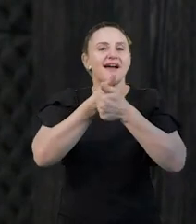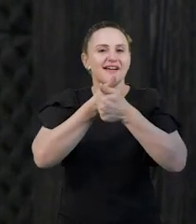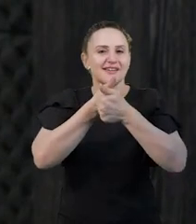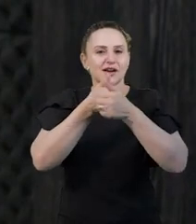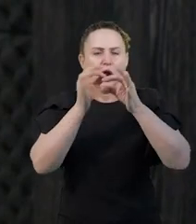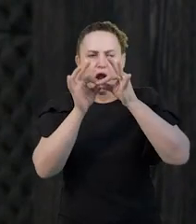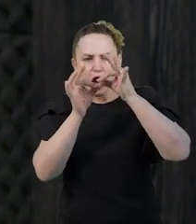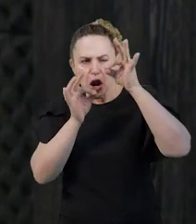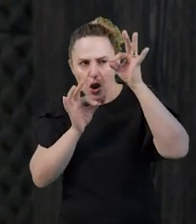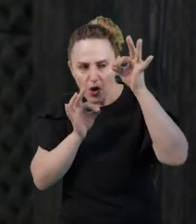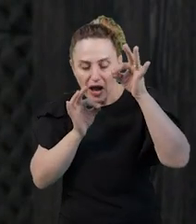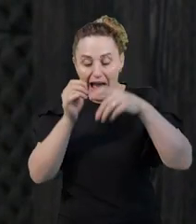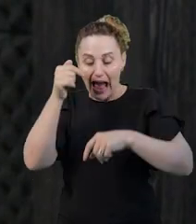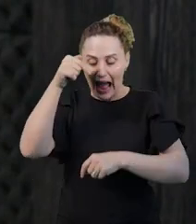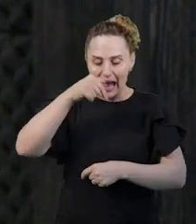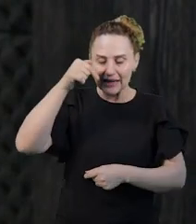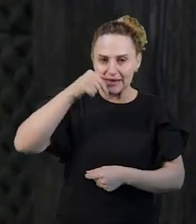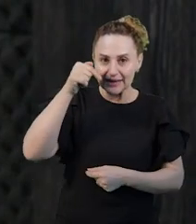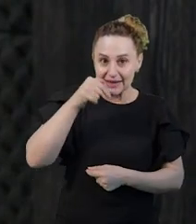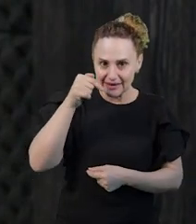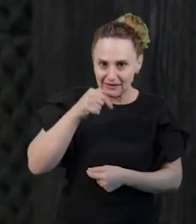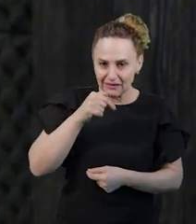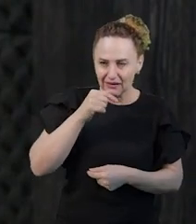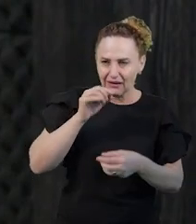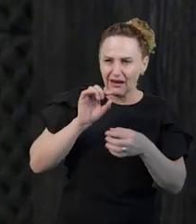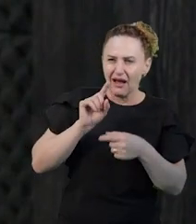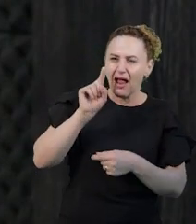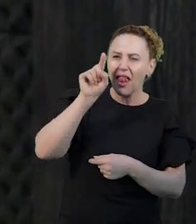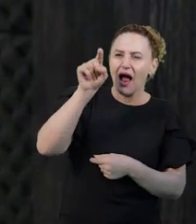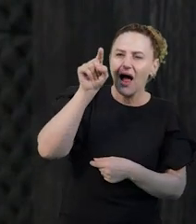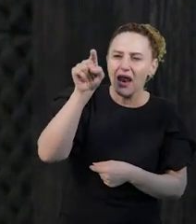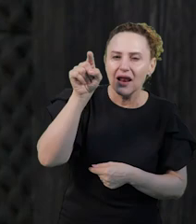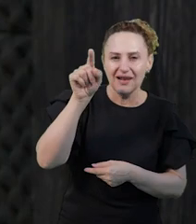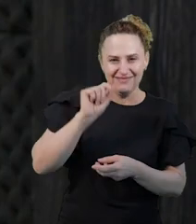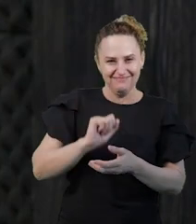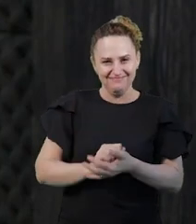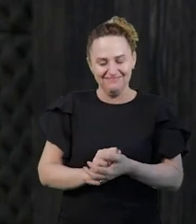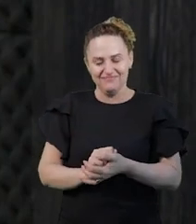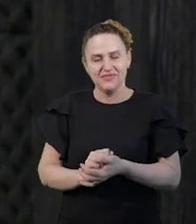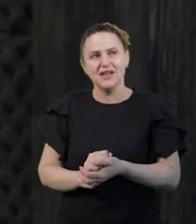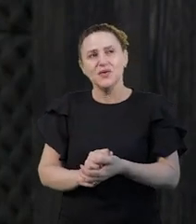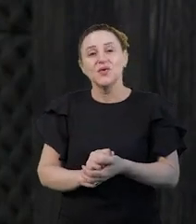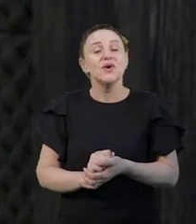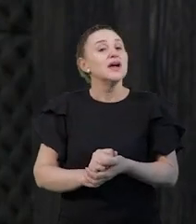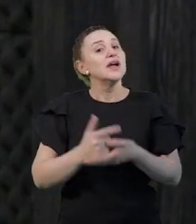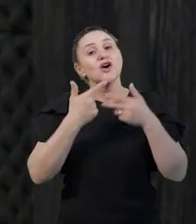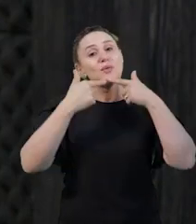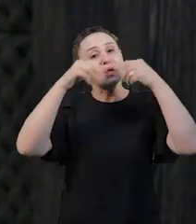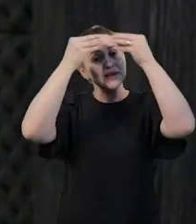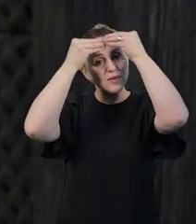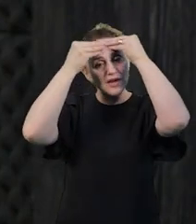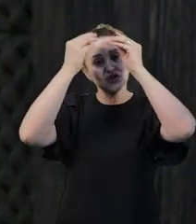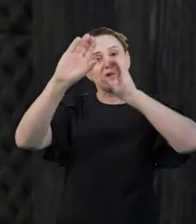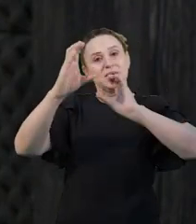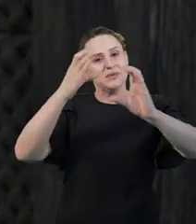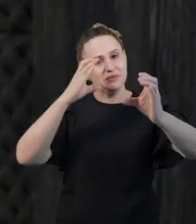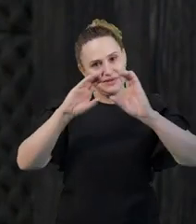mas é a linguagem de comunicação, né? Quando nós pensamos mais